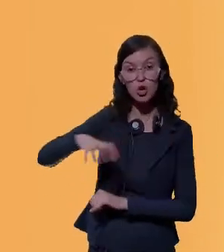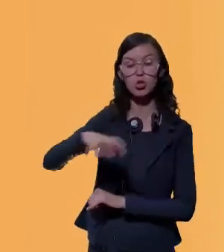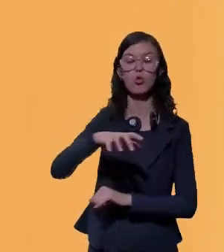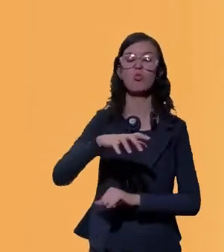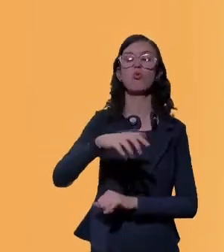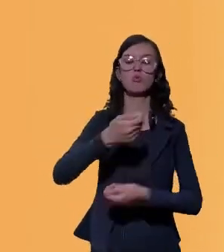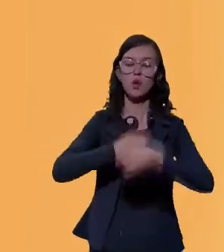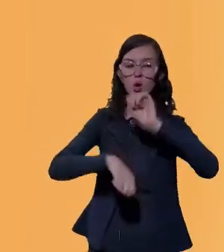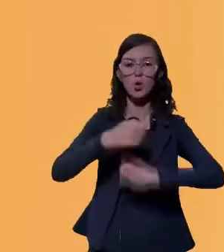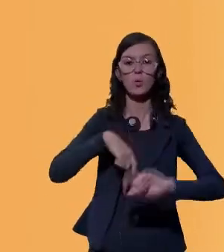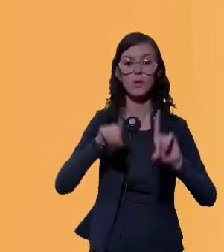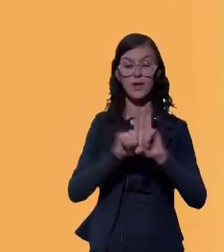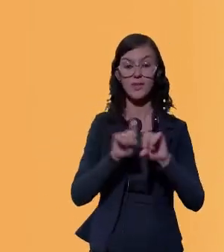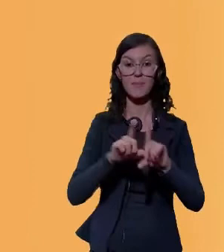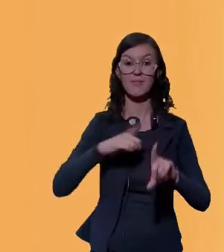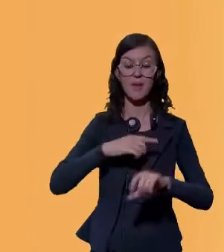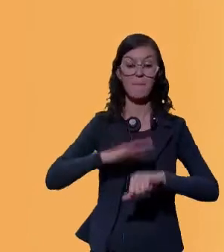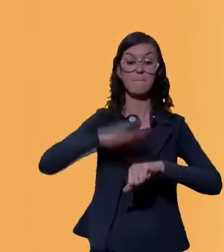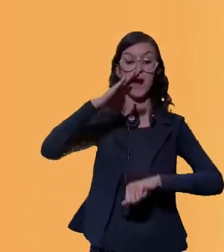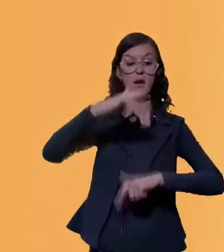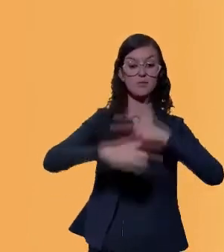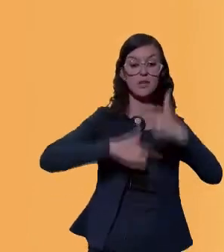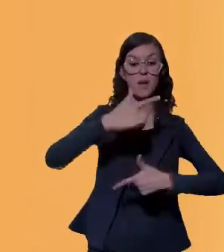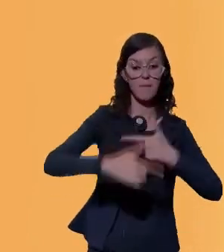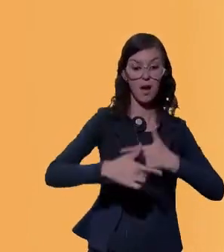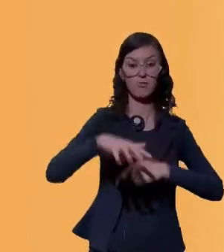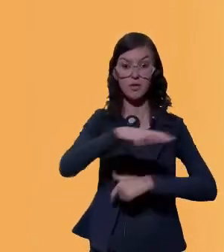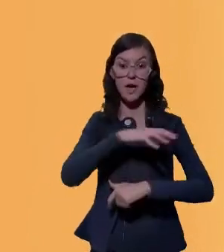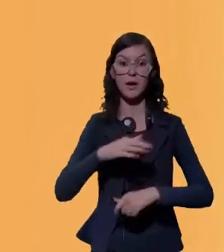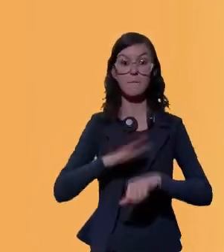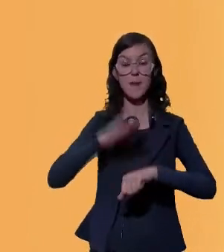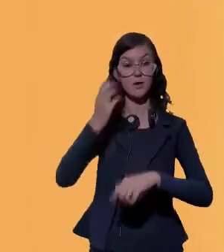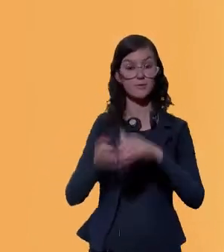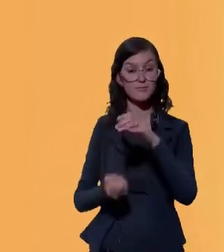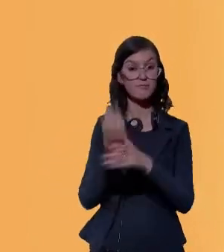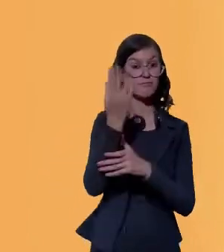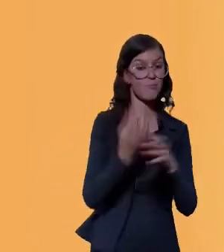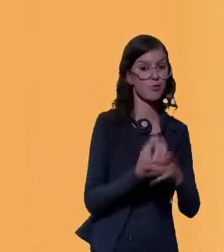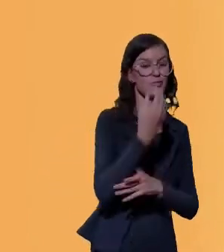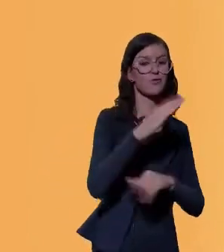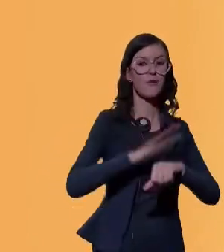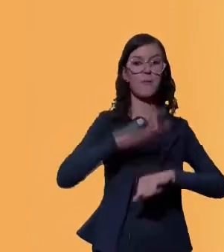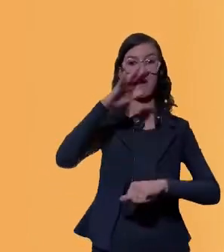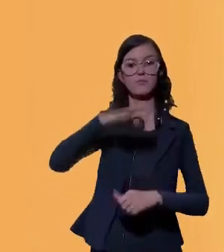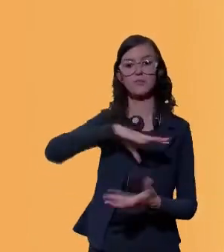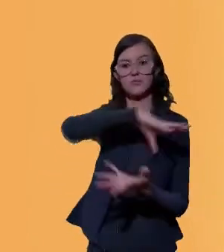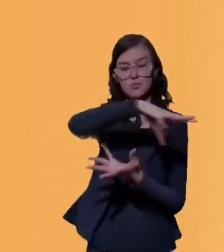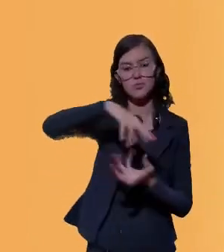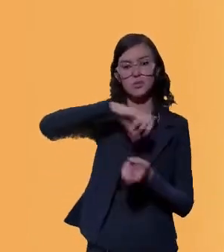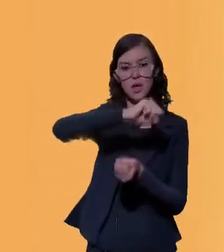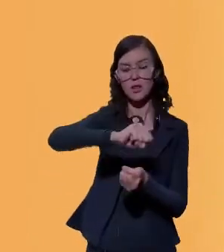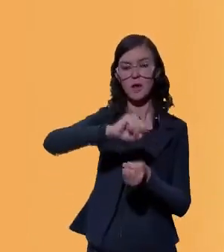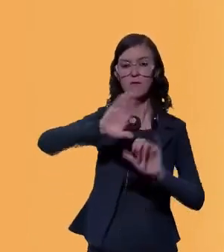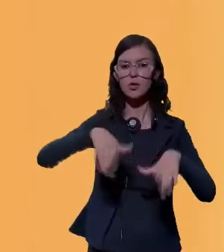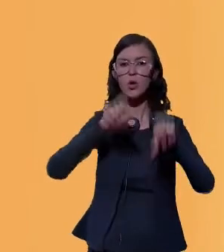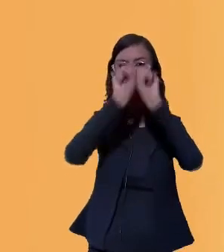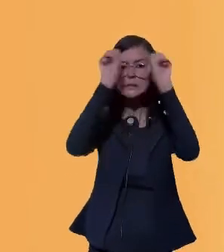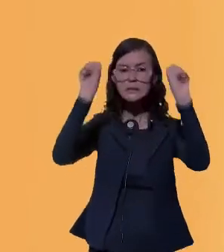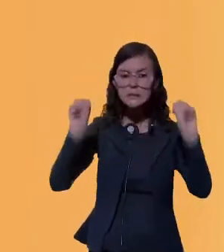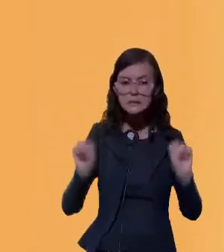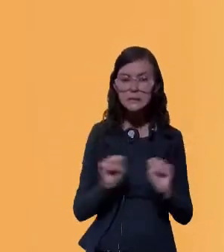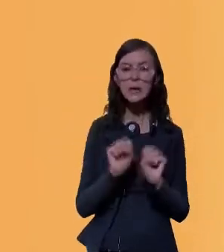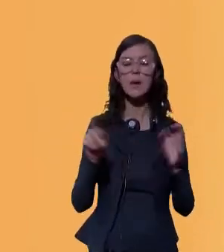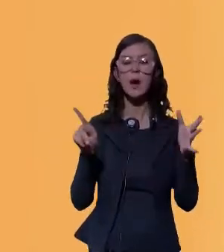economia e que geram empregos em setores que são mais produtivos e mais sustentáveis. O Sistema Nacional de